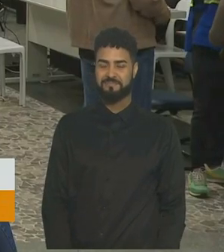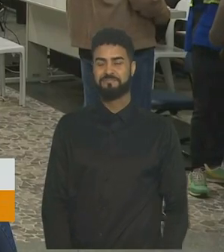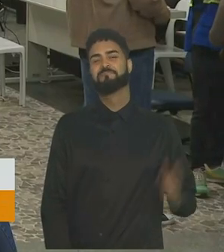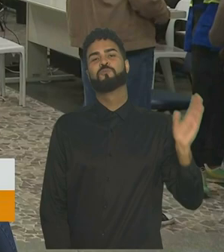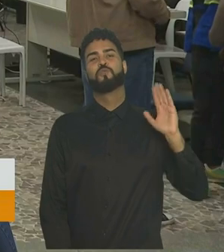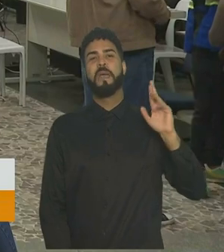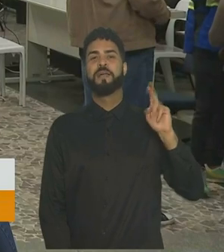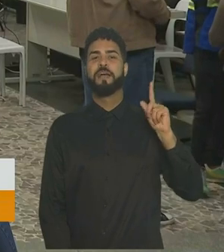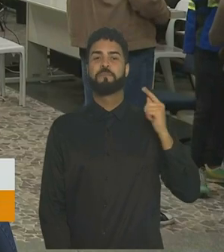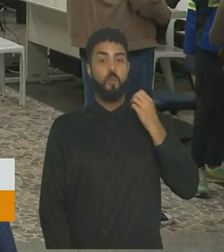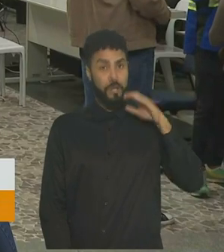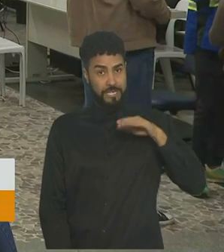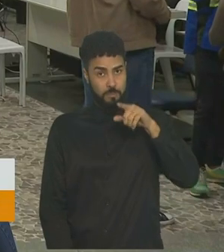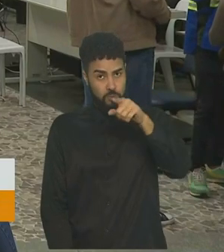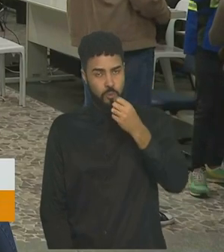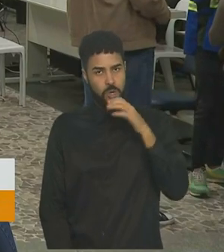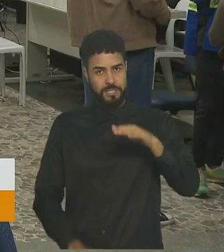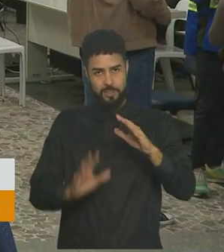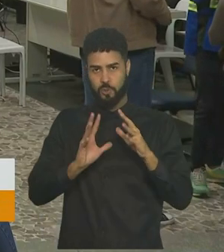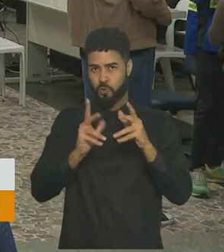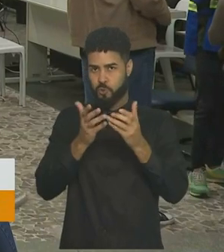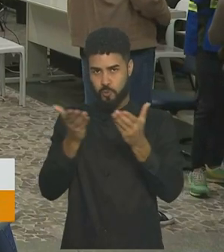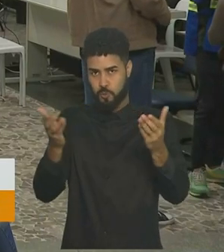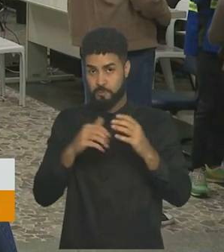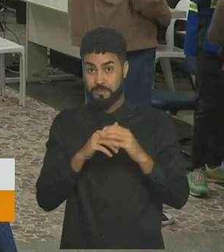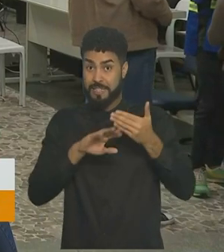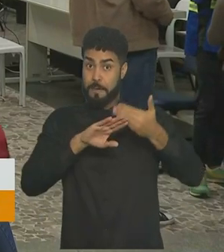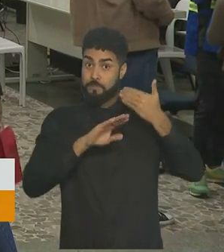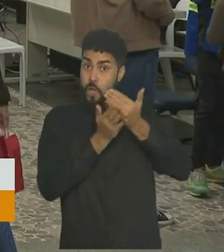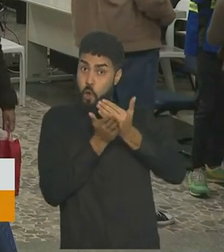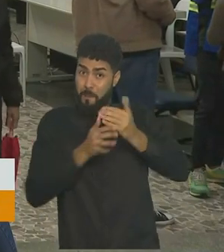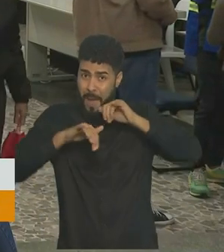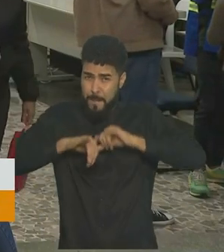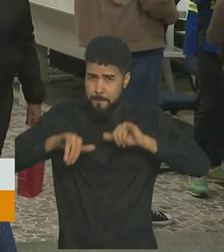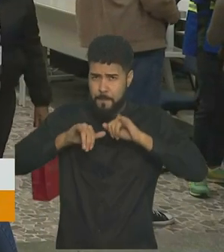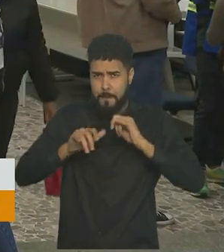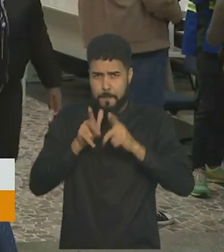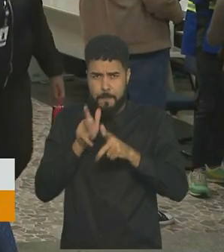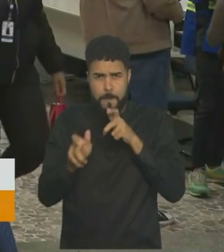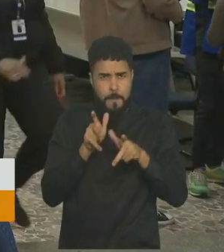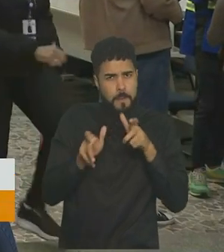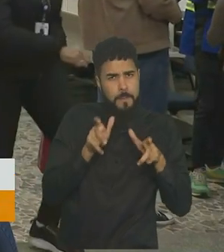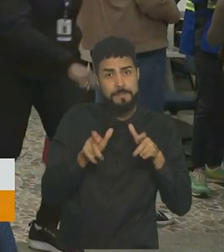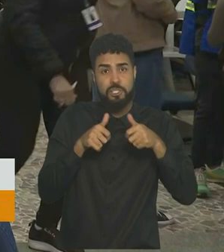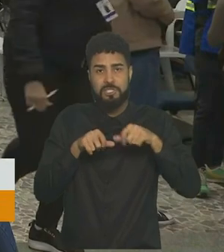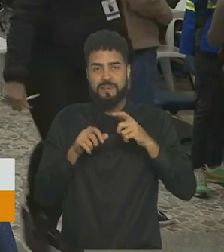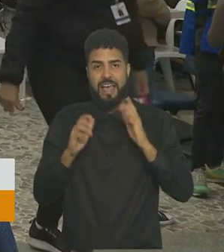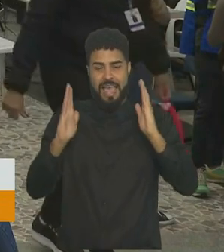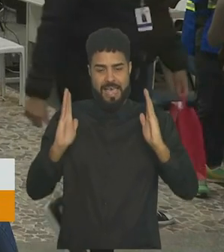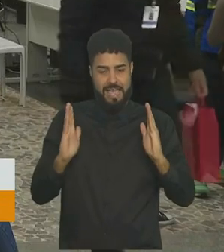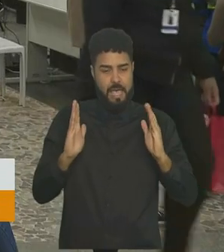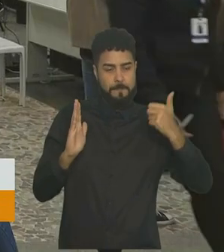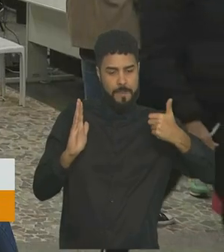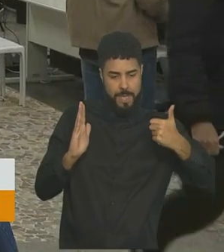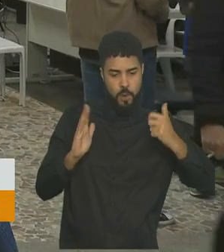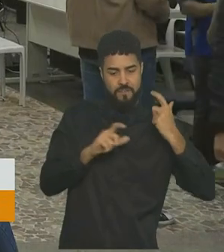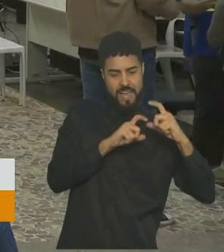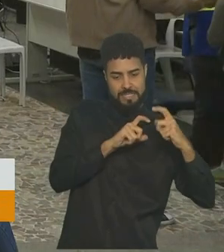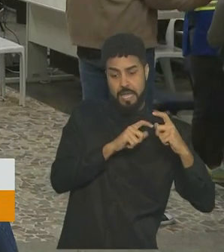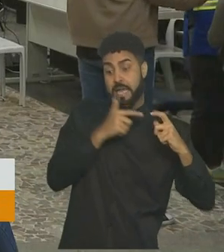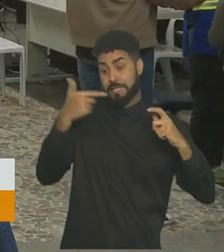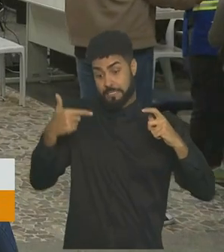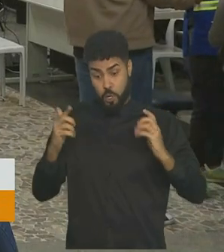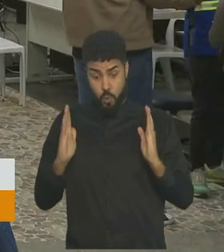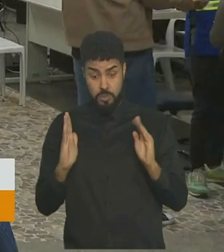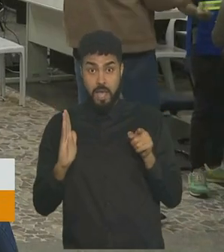Oi, Braga. Boa tarde para você. Boa tarde para todo mundo. Olha, no começo da campanha de vacinação, o intervalo para aplicação da segunda dose da Pfizer